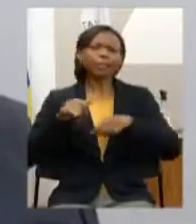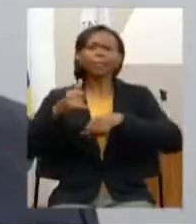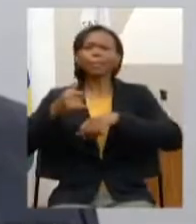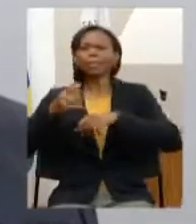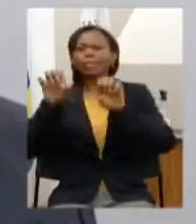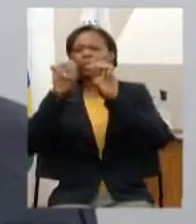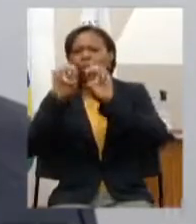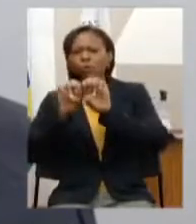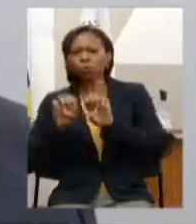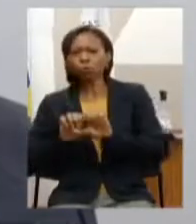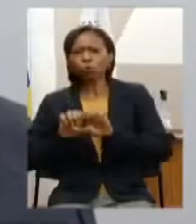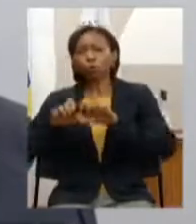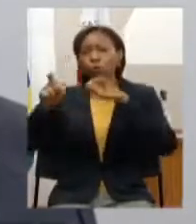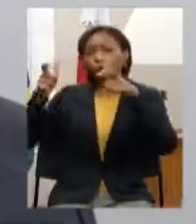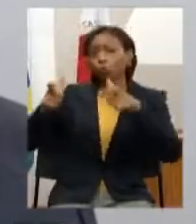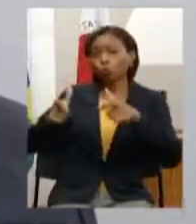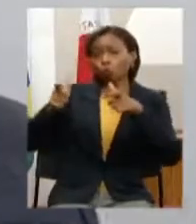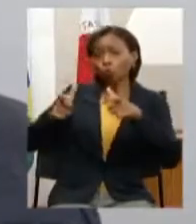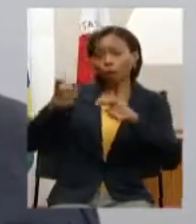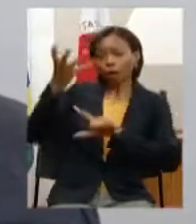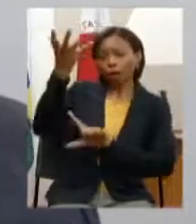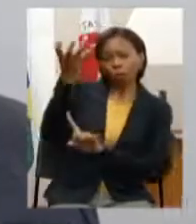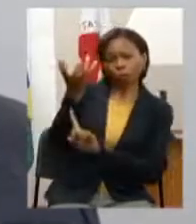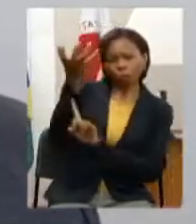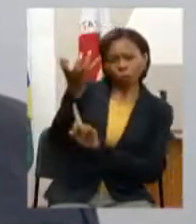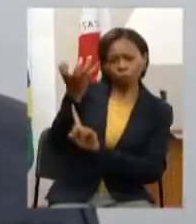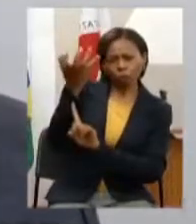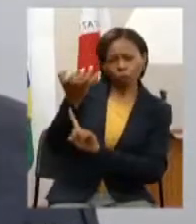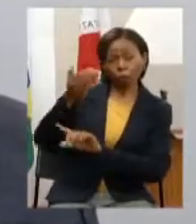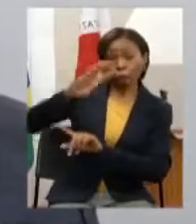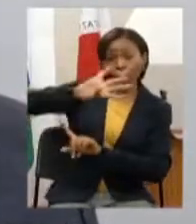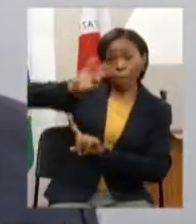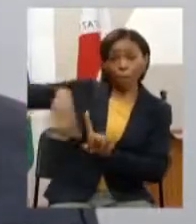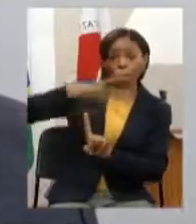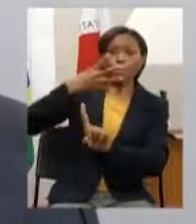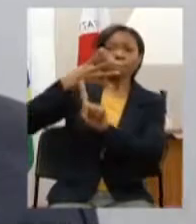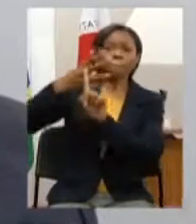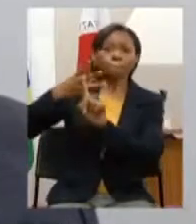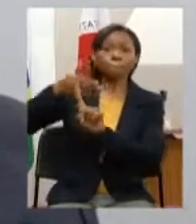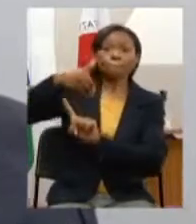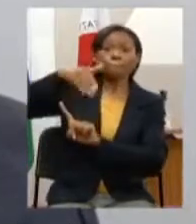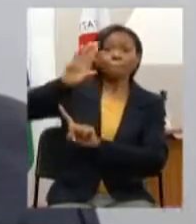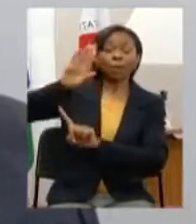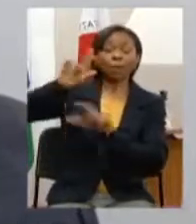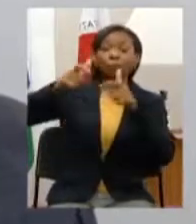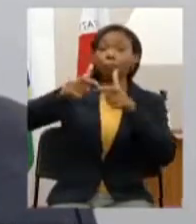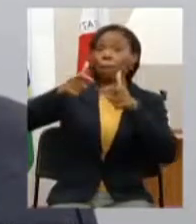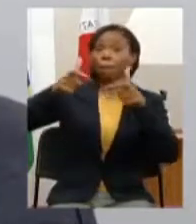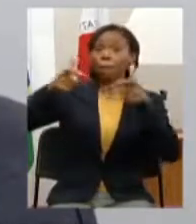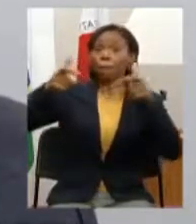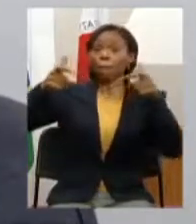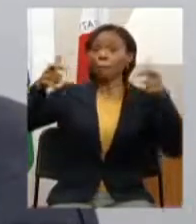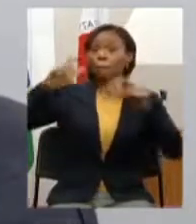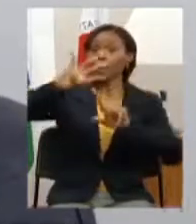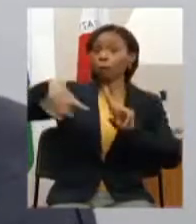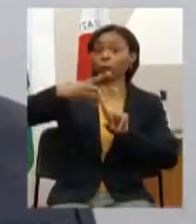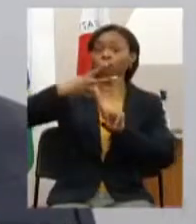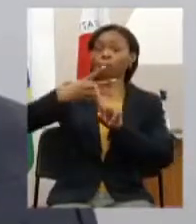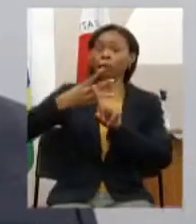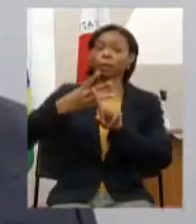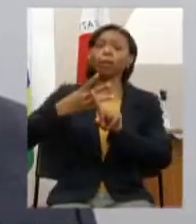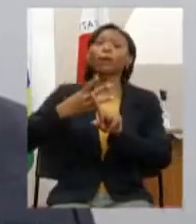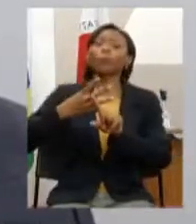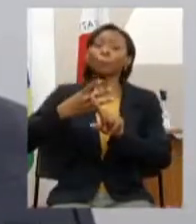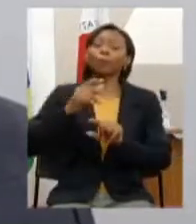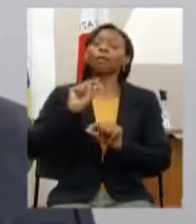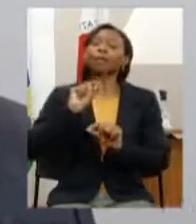das estações radiobase em até quatro vezes mais antenas com relação a conexão 4G ou seja nós